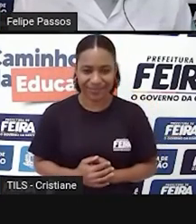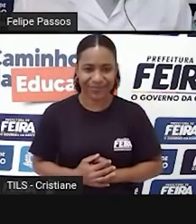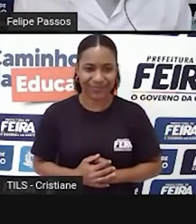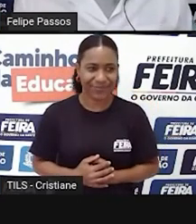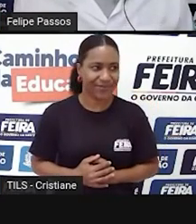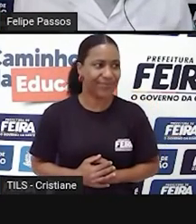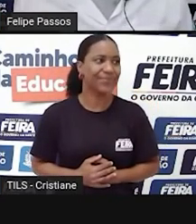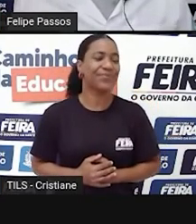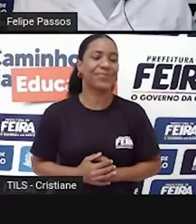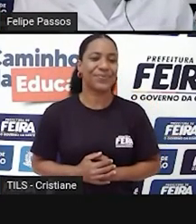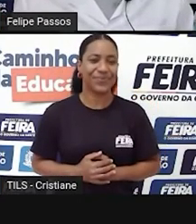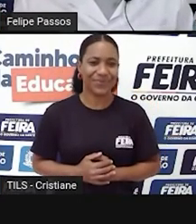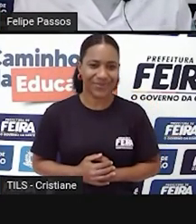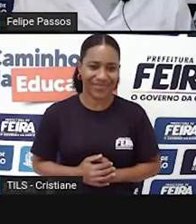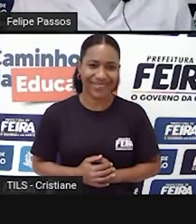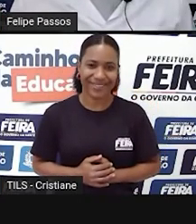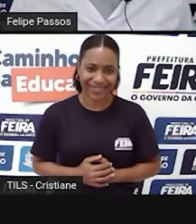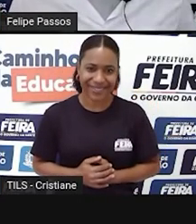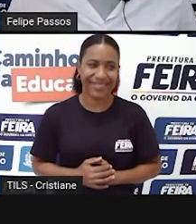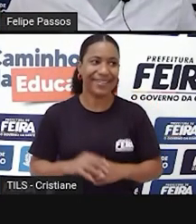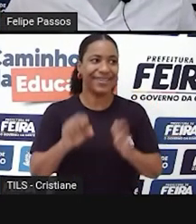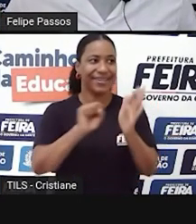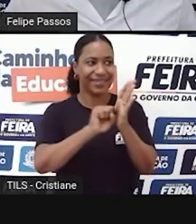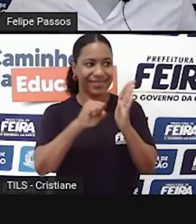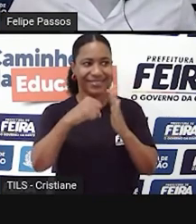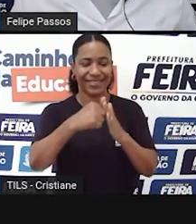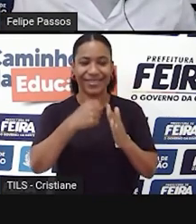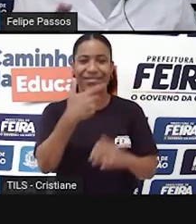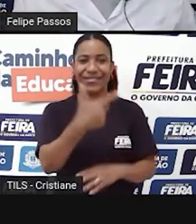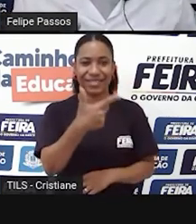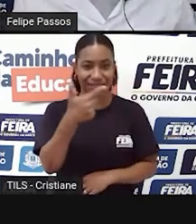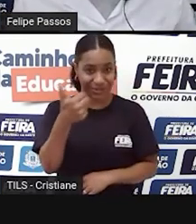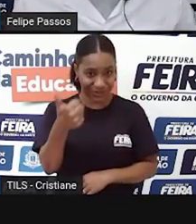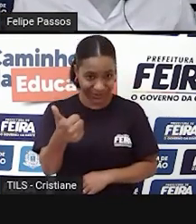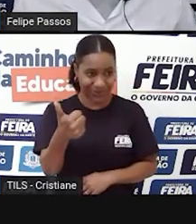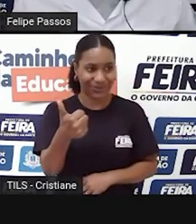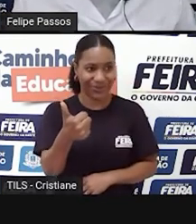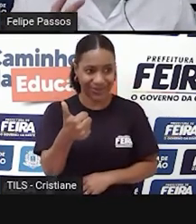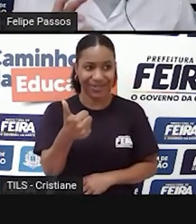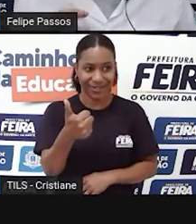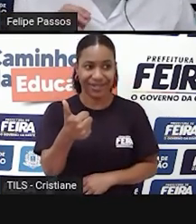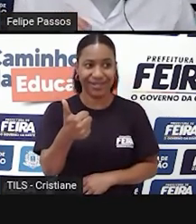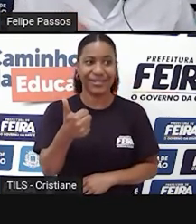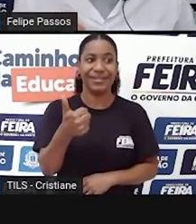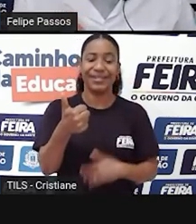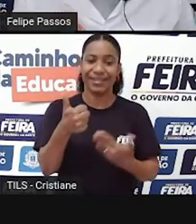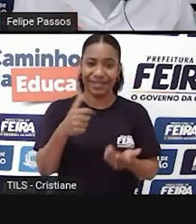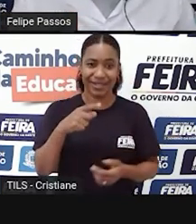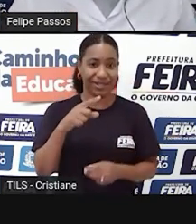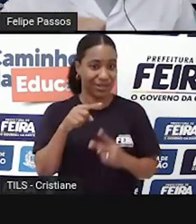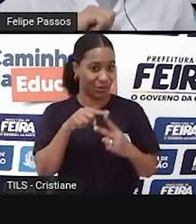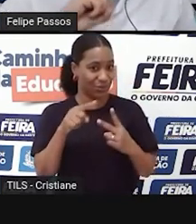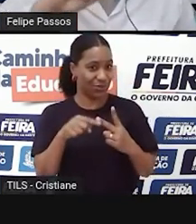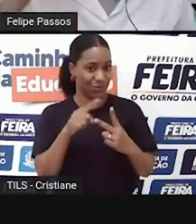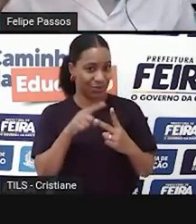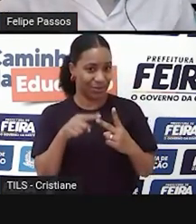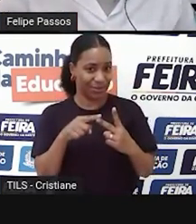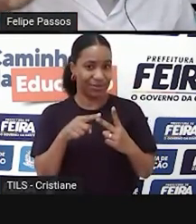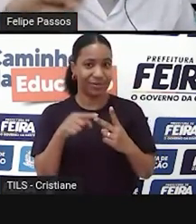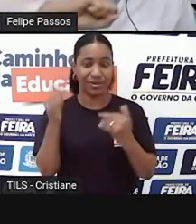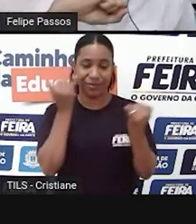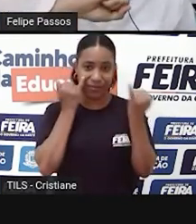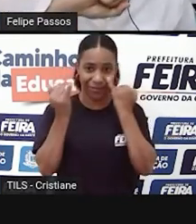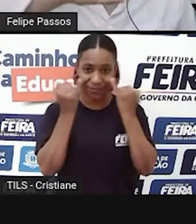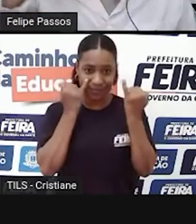E no século XXI, eu coloquei aqui duas informações. Século XXI é o boom,